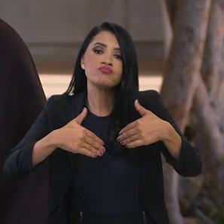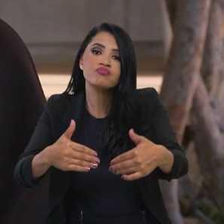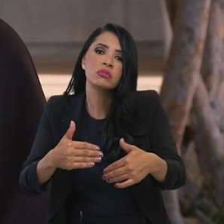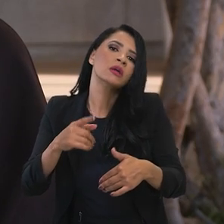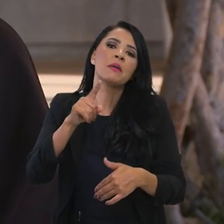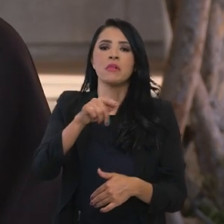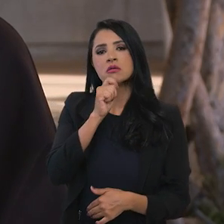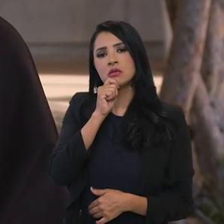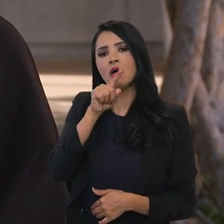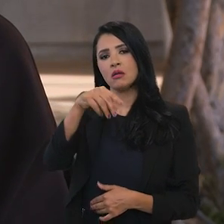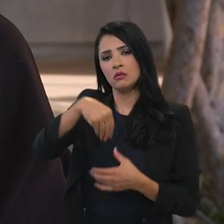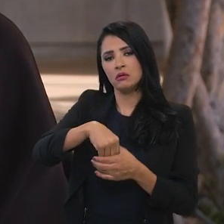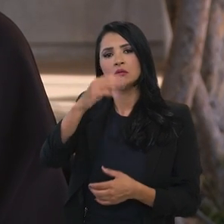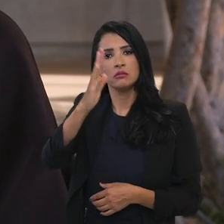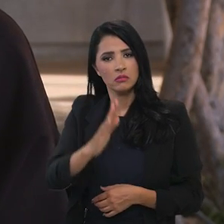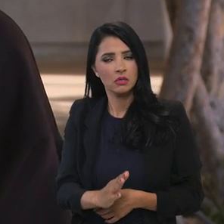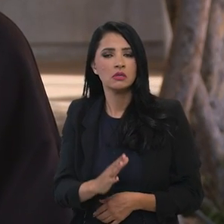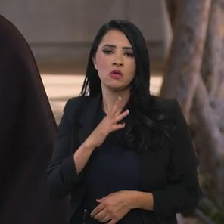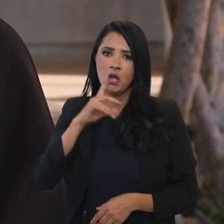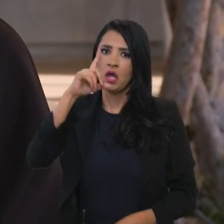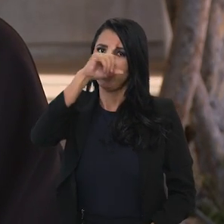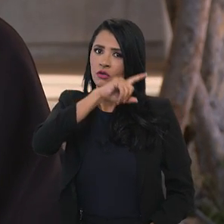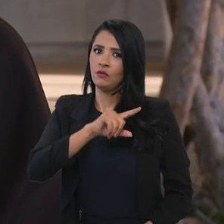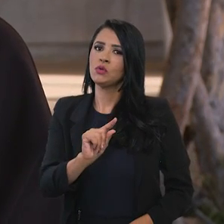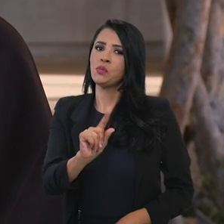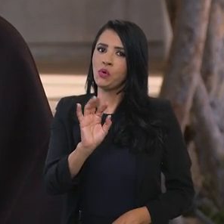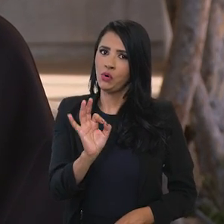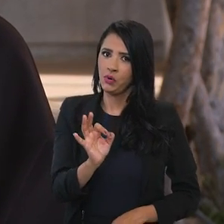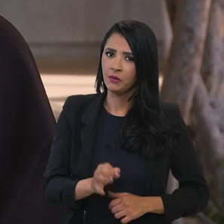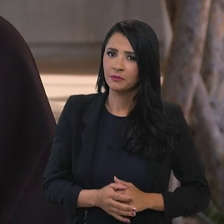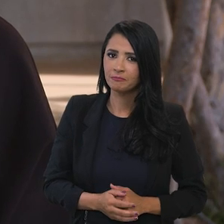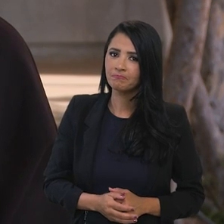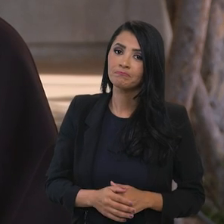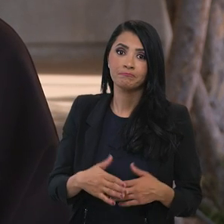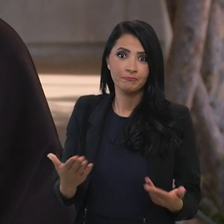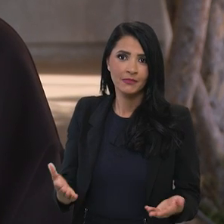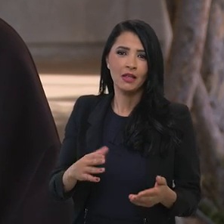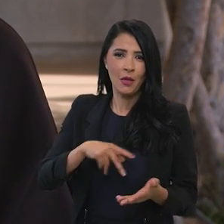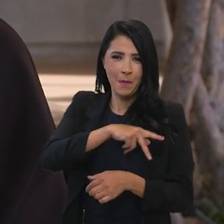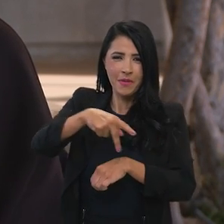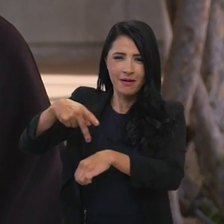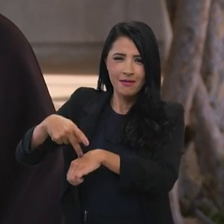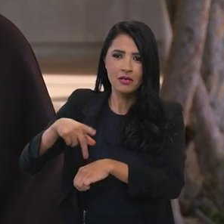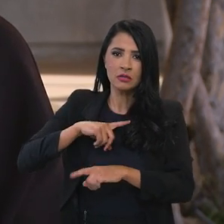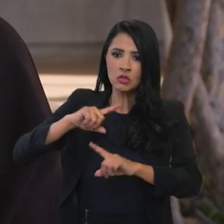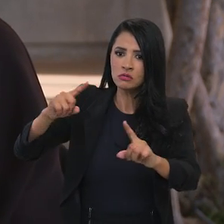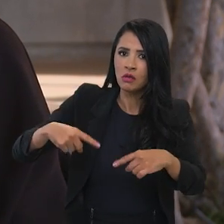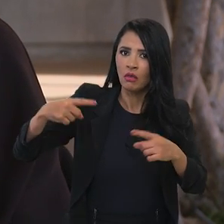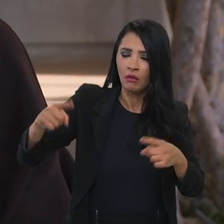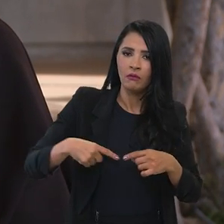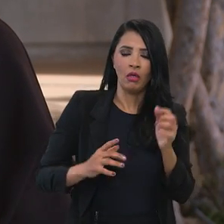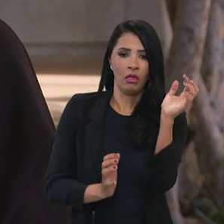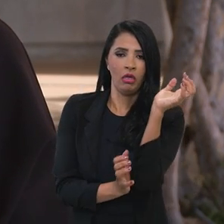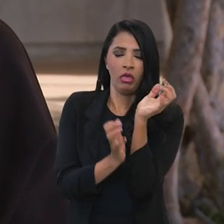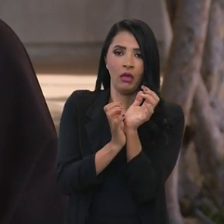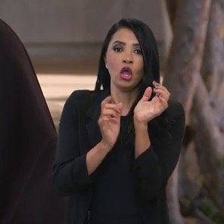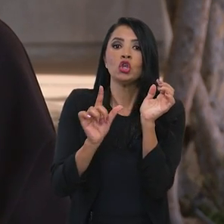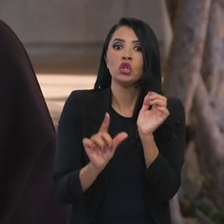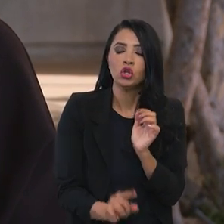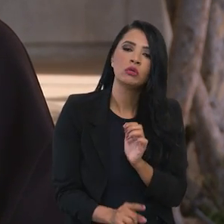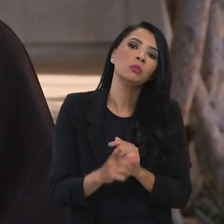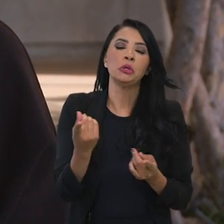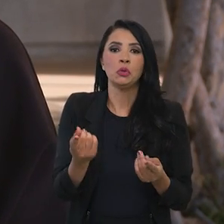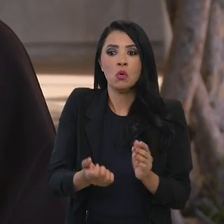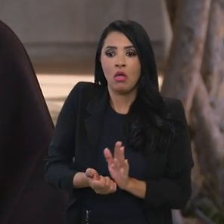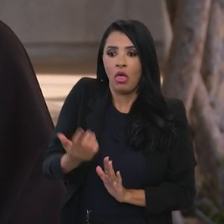de lidar com a burocracia é reduzir custos desnecessários ao comércio é algo que é muito importante. Eu diria que o